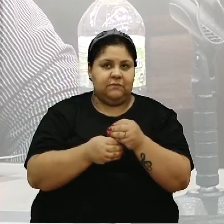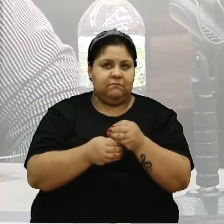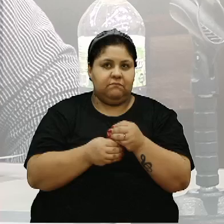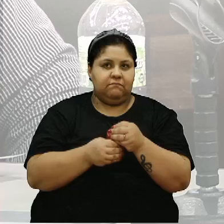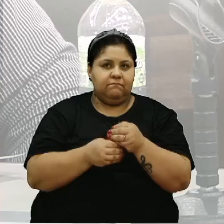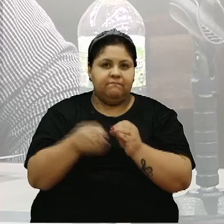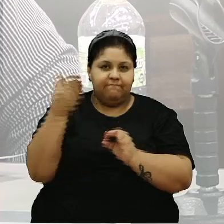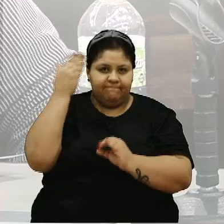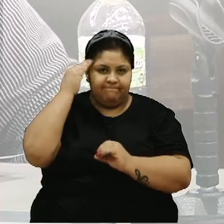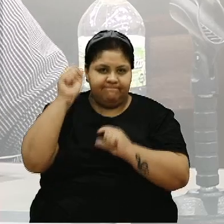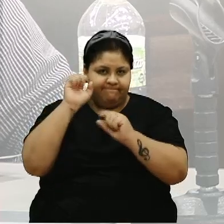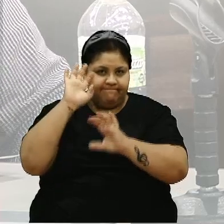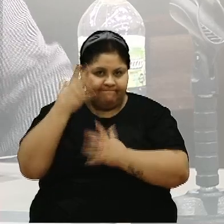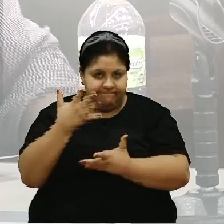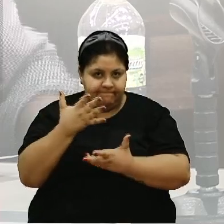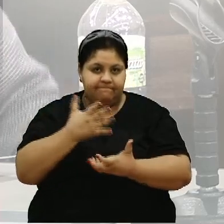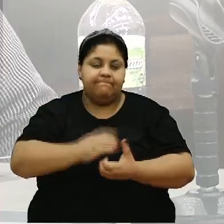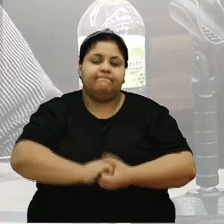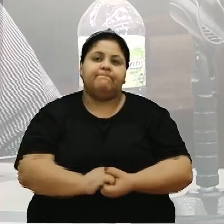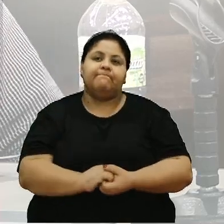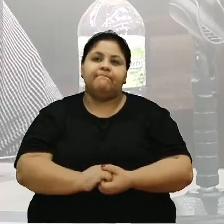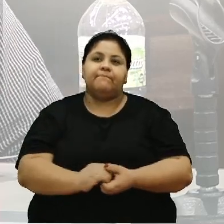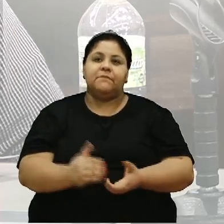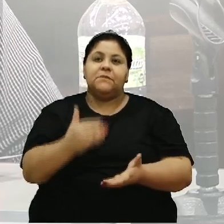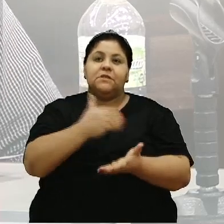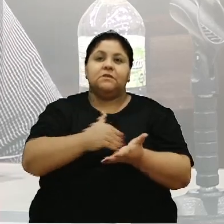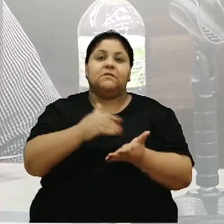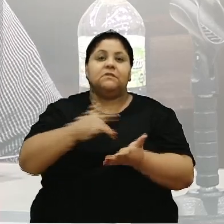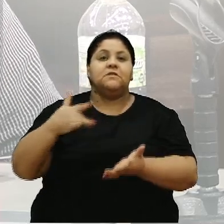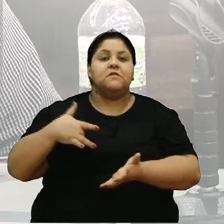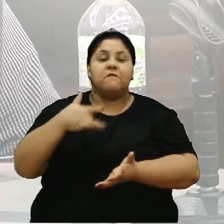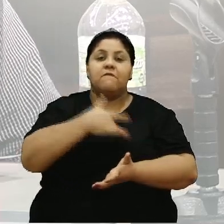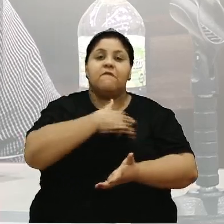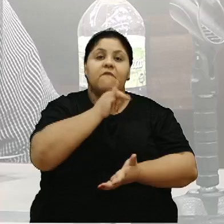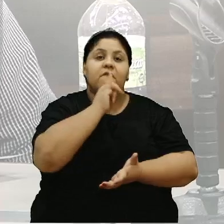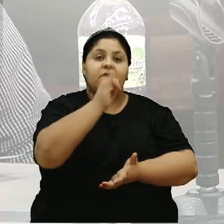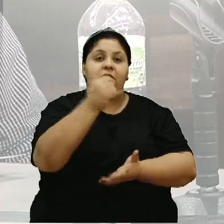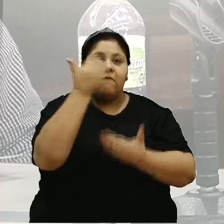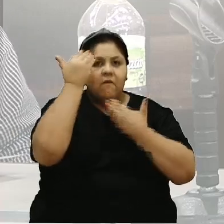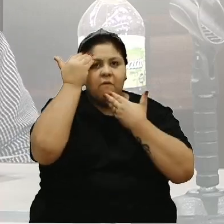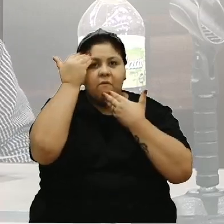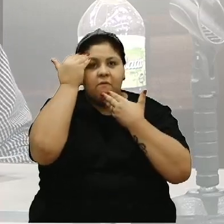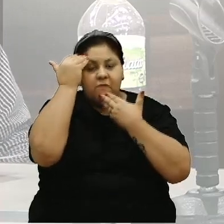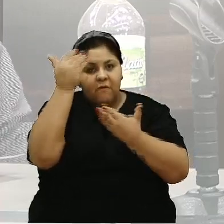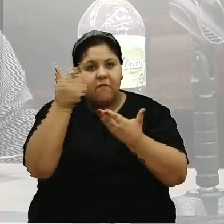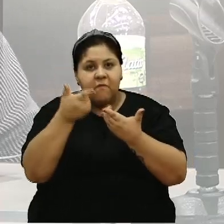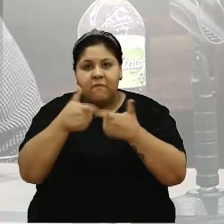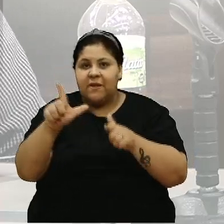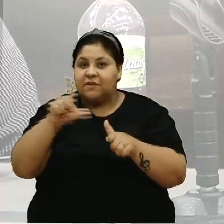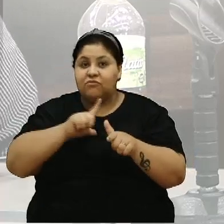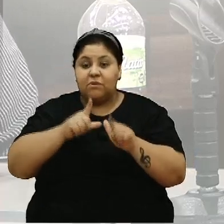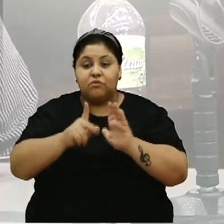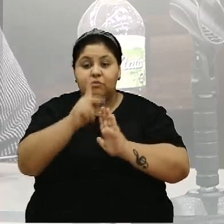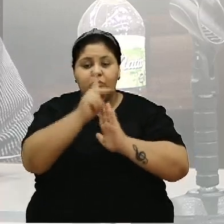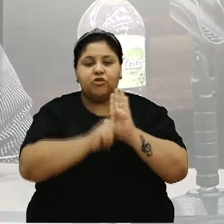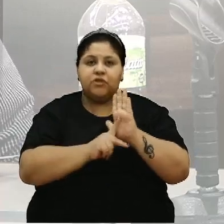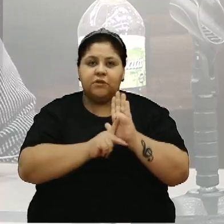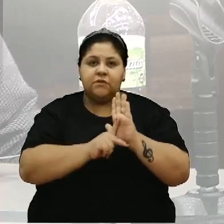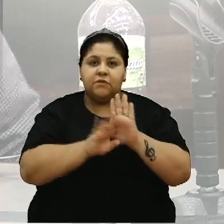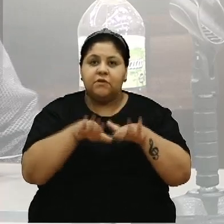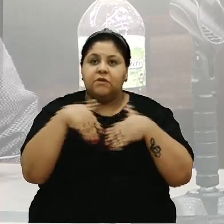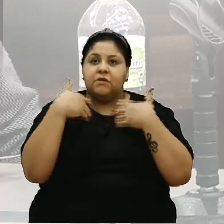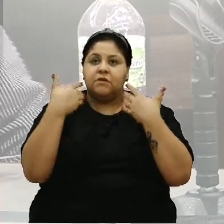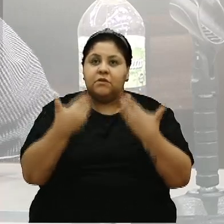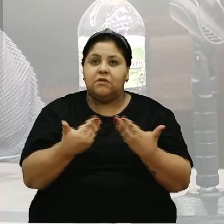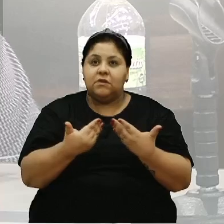Sabe o que aconteceu? A secretária da Saúde disse, muito obrigado, mas nós não temos projetos. Então, estamos